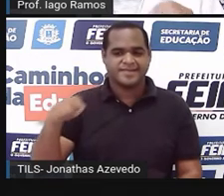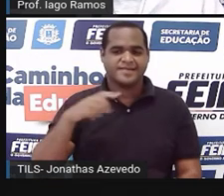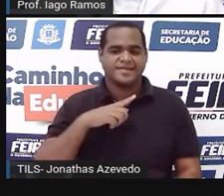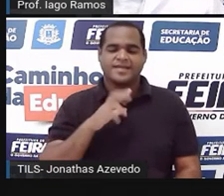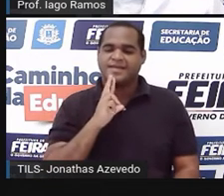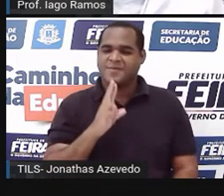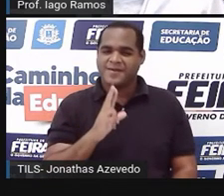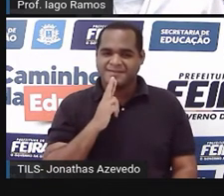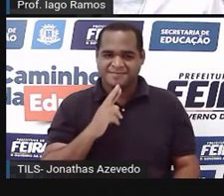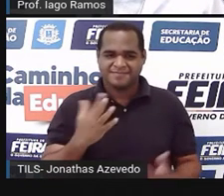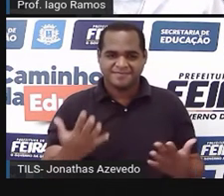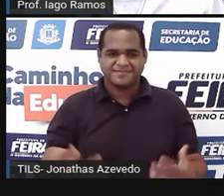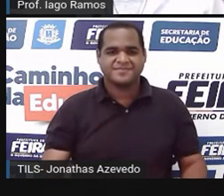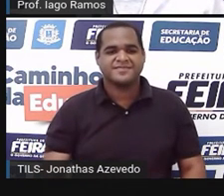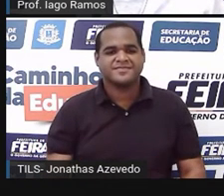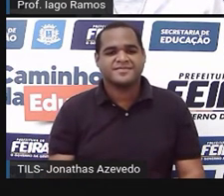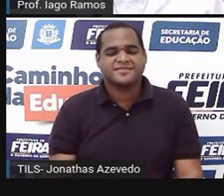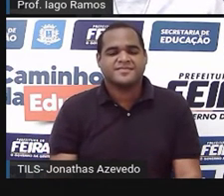resultado.